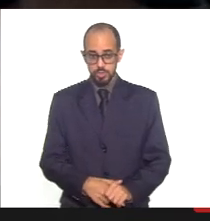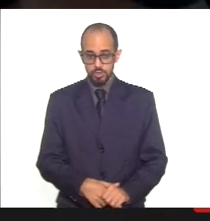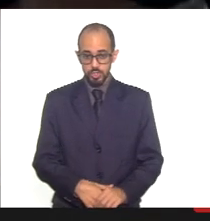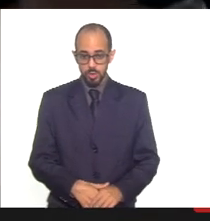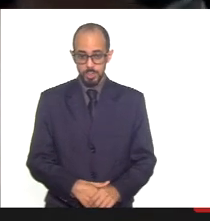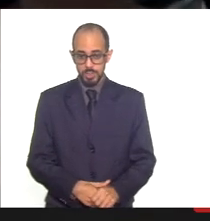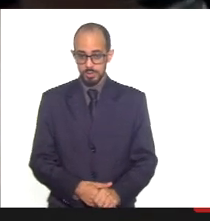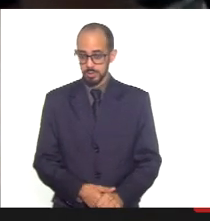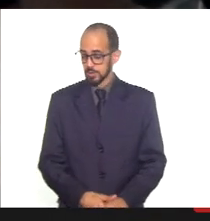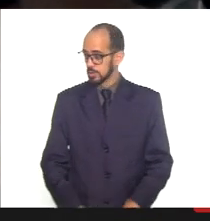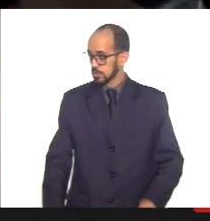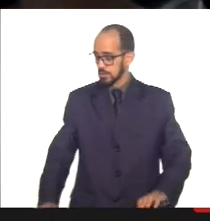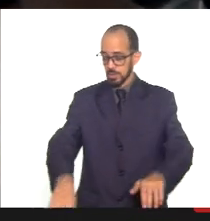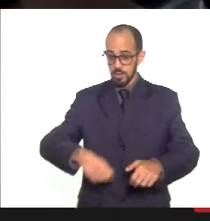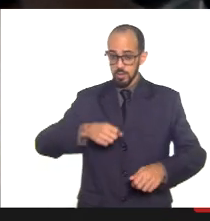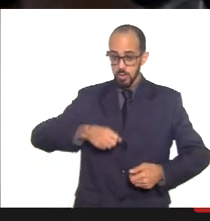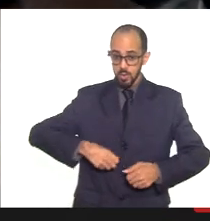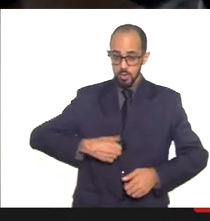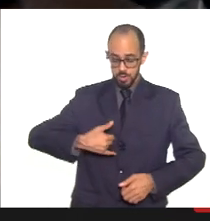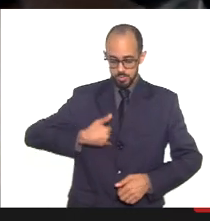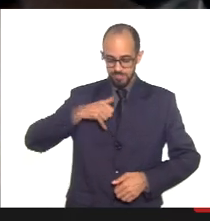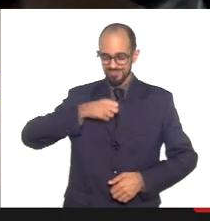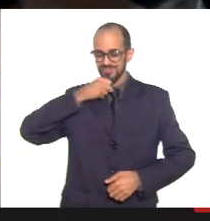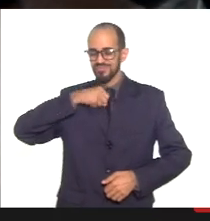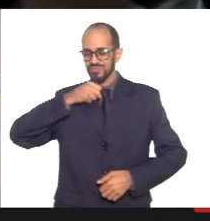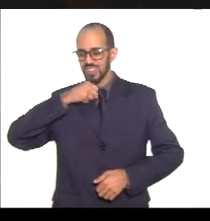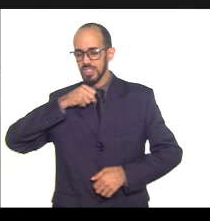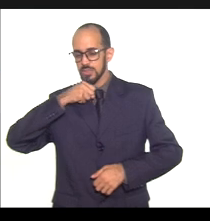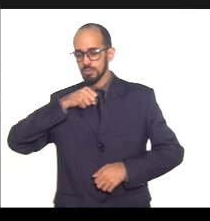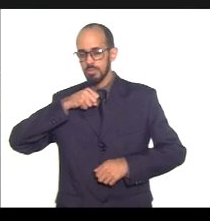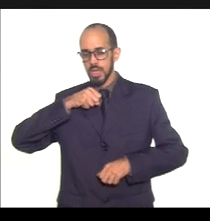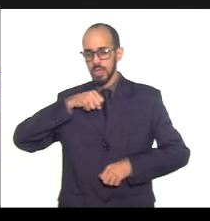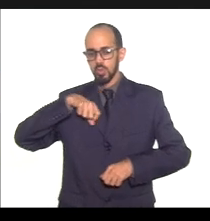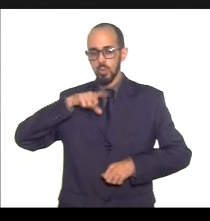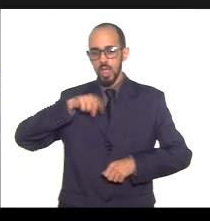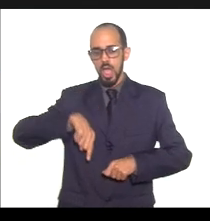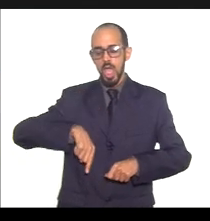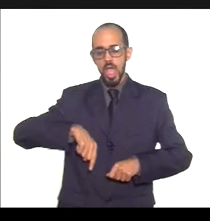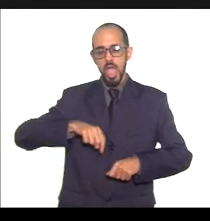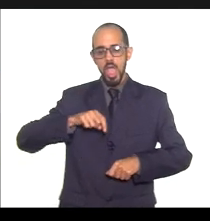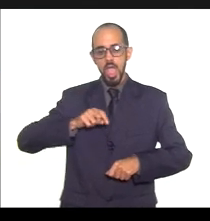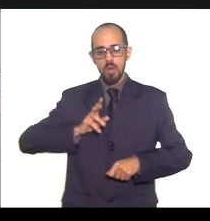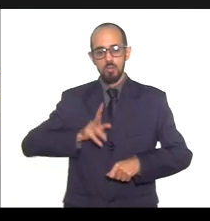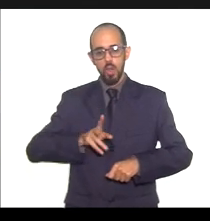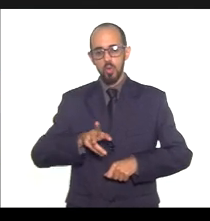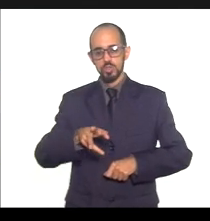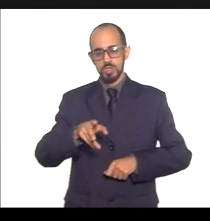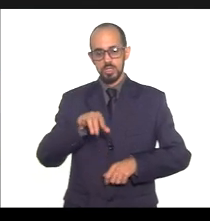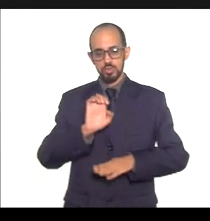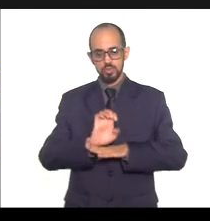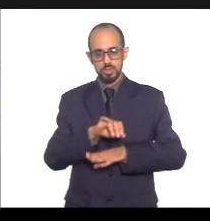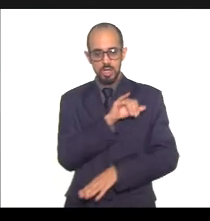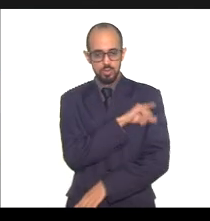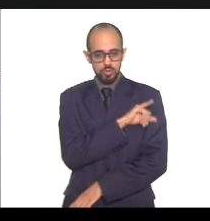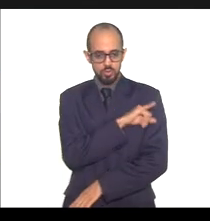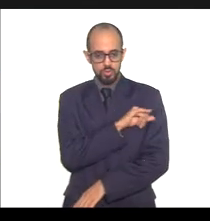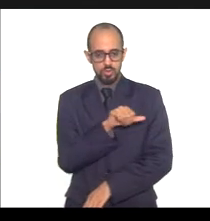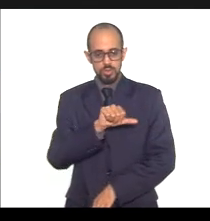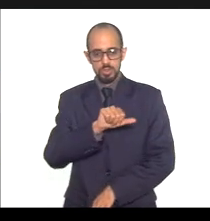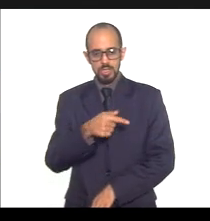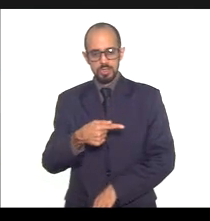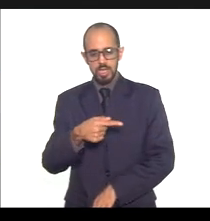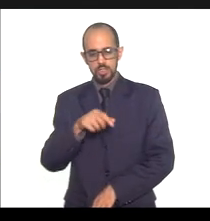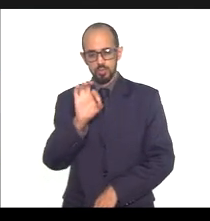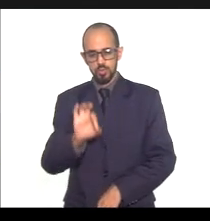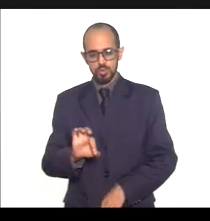O envelhecimento da população é uma tendência no estado do Rio de Janeiro. Cerca de 17% da população residente no